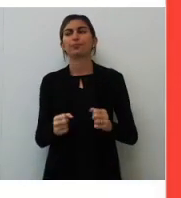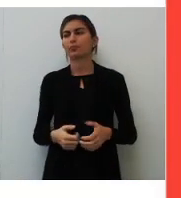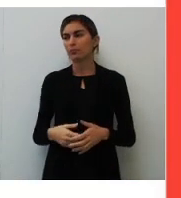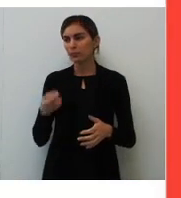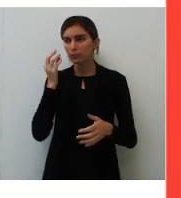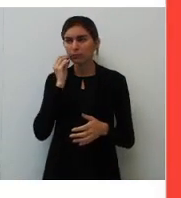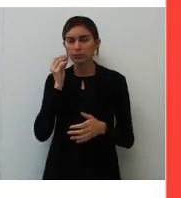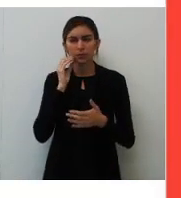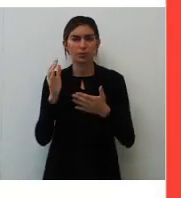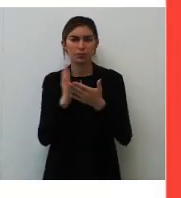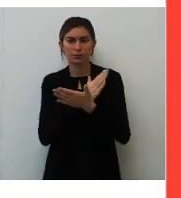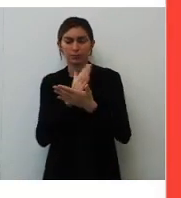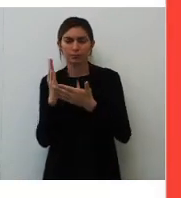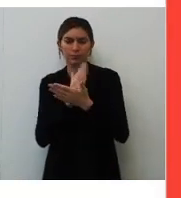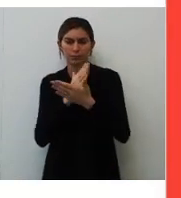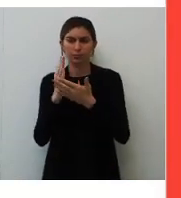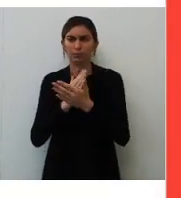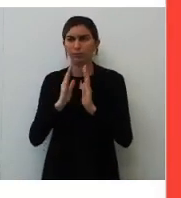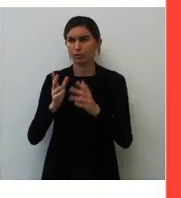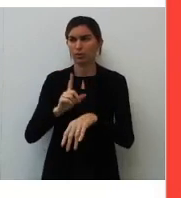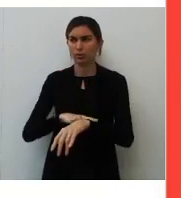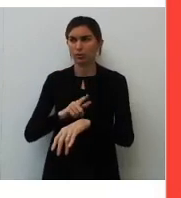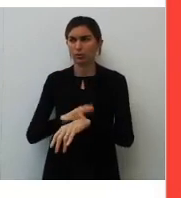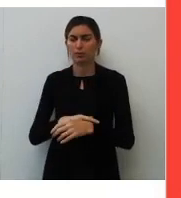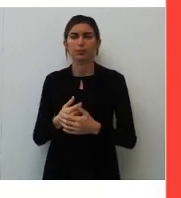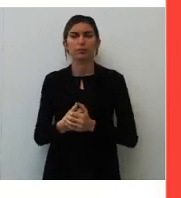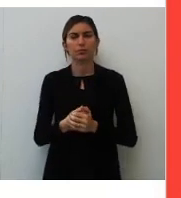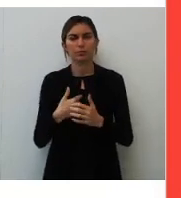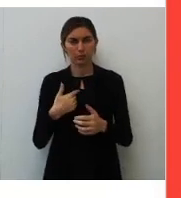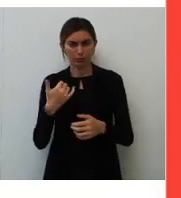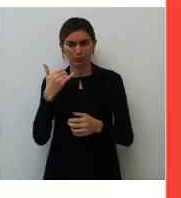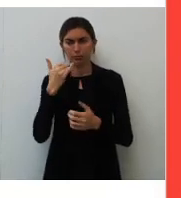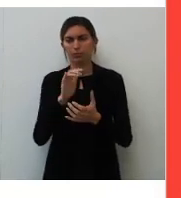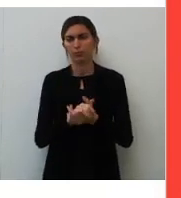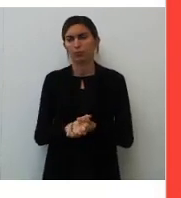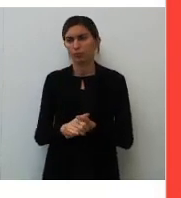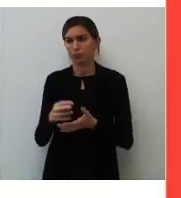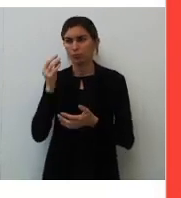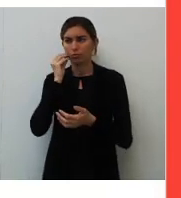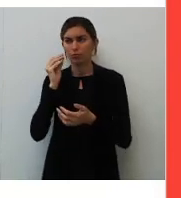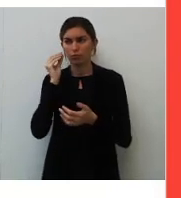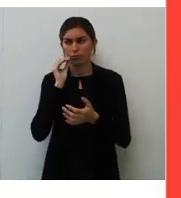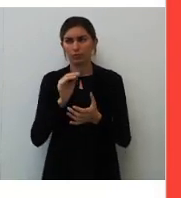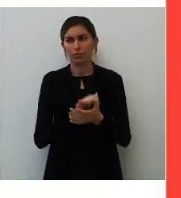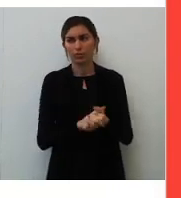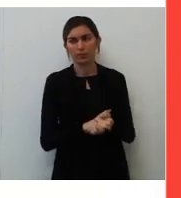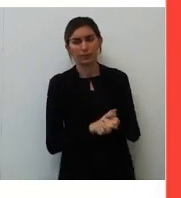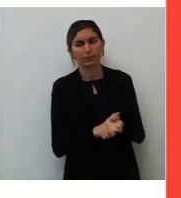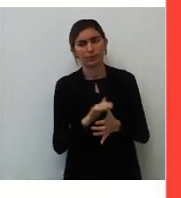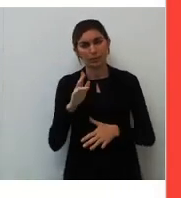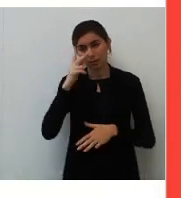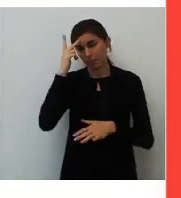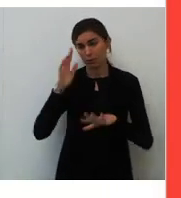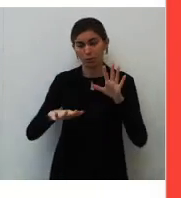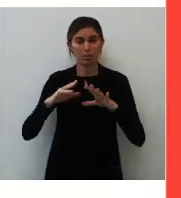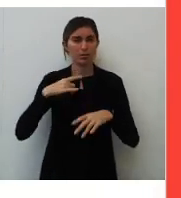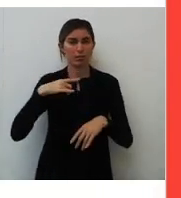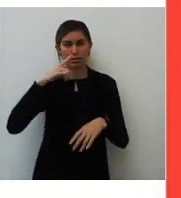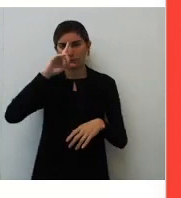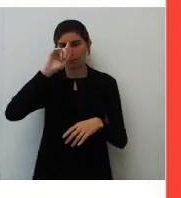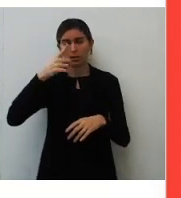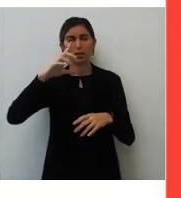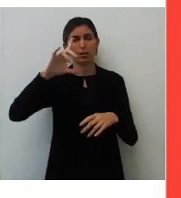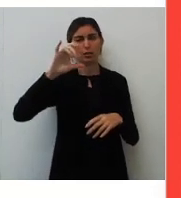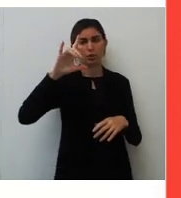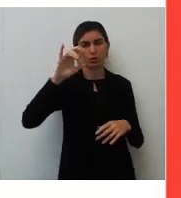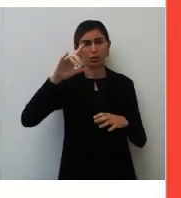Deixa eu ver aqui se já tem alguma. Já que a gente tem um tempo, deixa eu pegar aqui no celular. Deixa eu ver. Pessoal, às vezes, manda aqui pro Instagram, pergunta